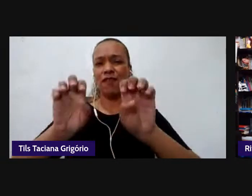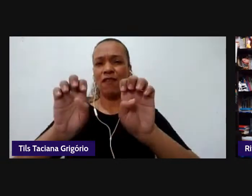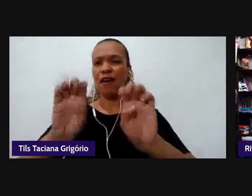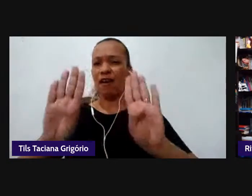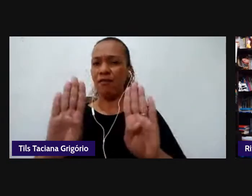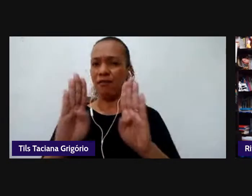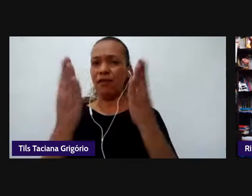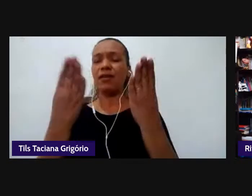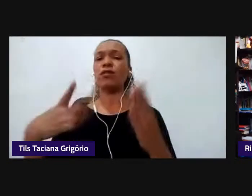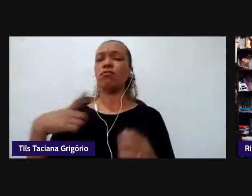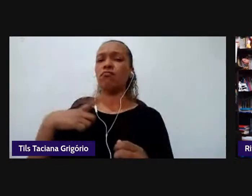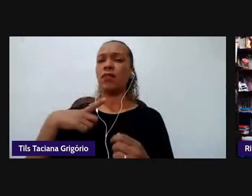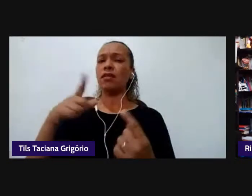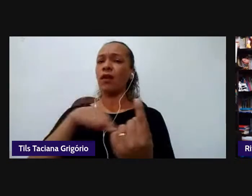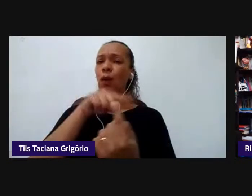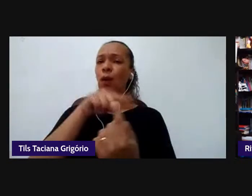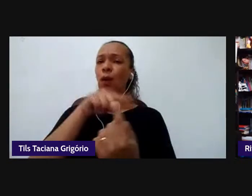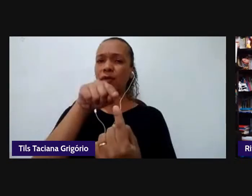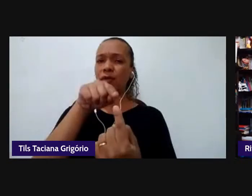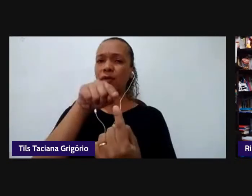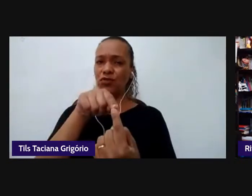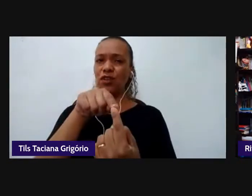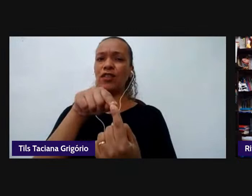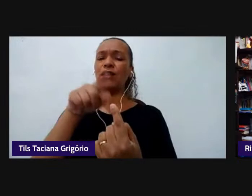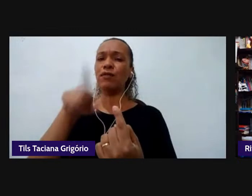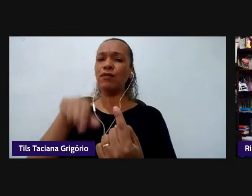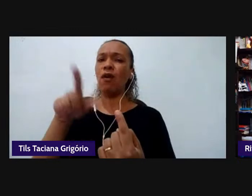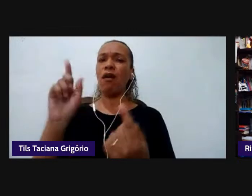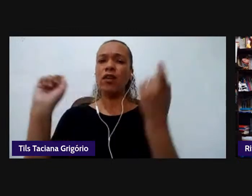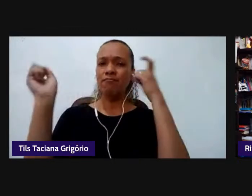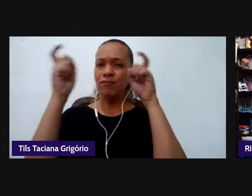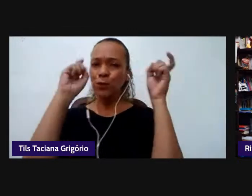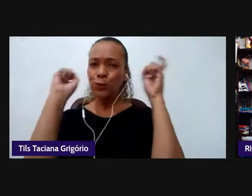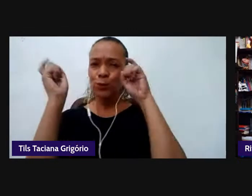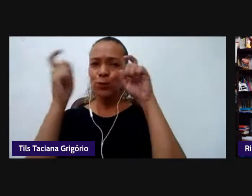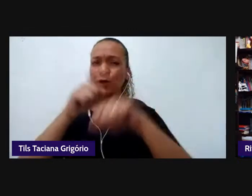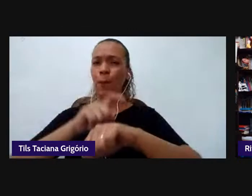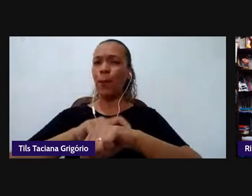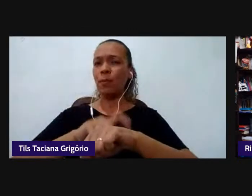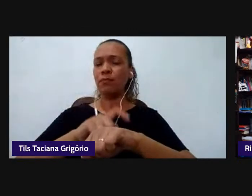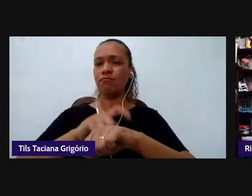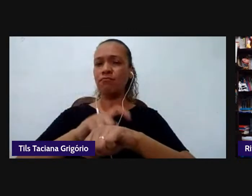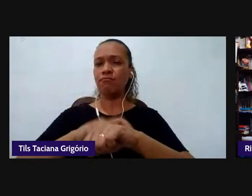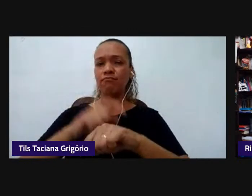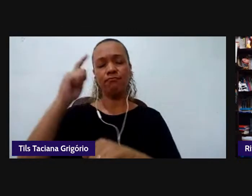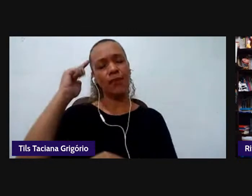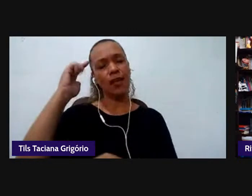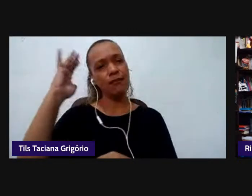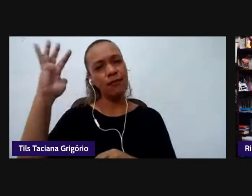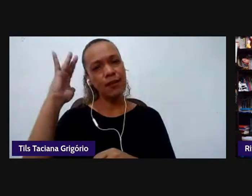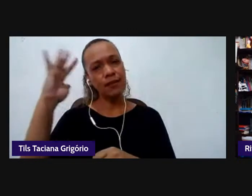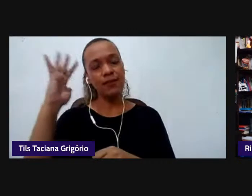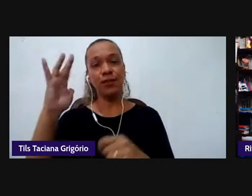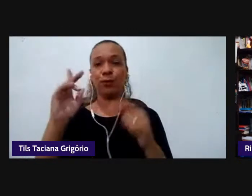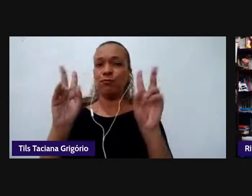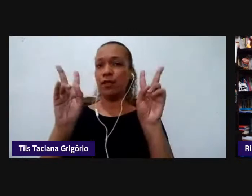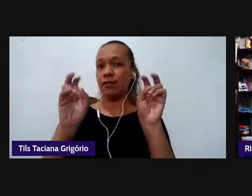por objetivo proporcionar esse espaço de discussão, de reflexão sobre temáticas que